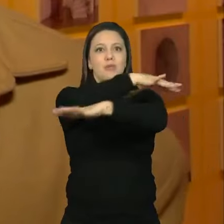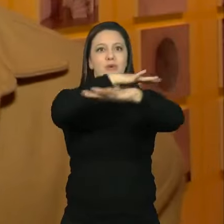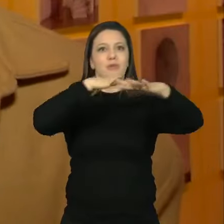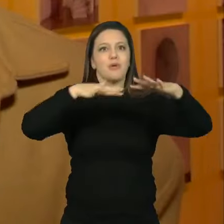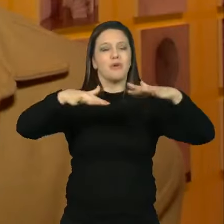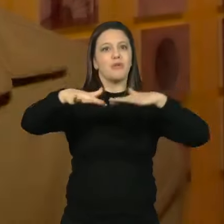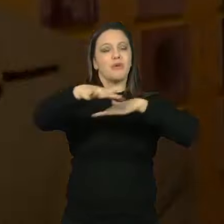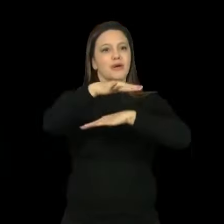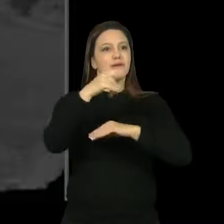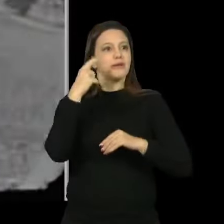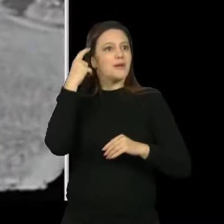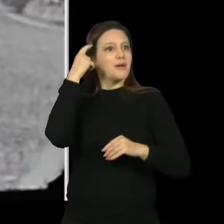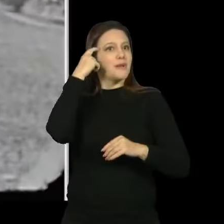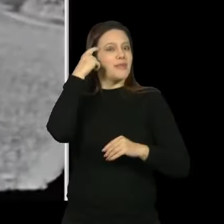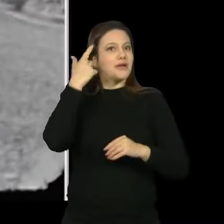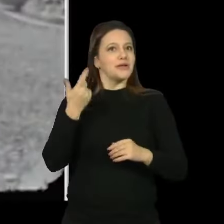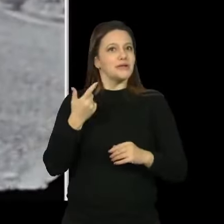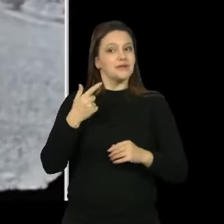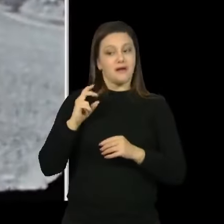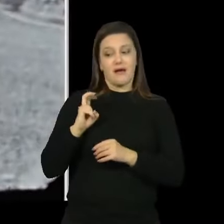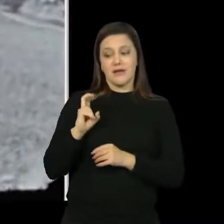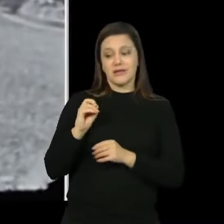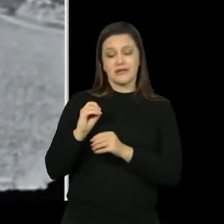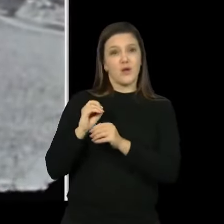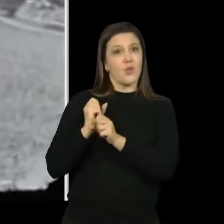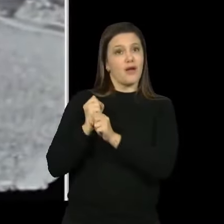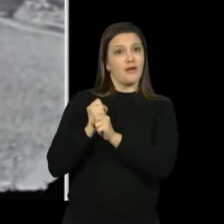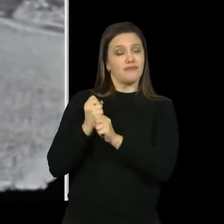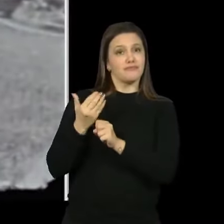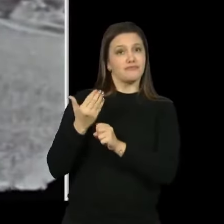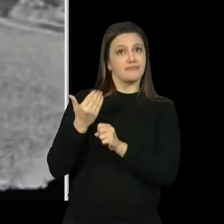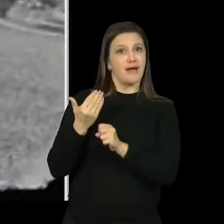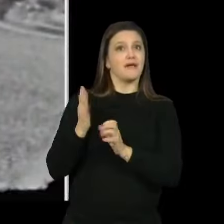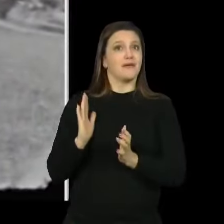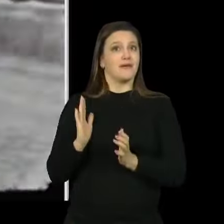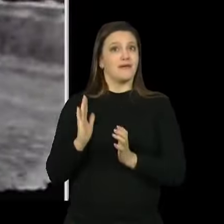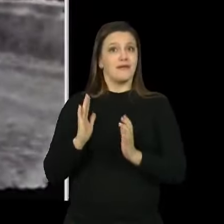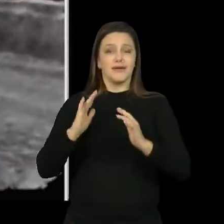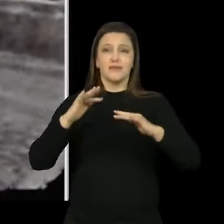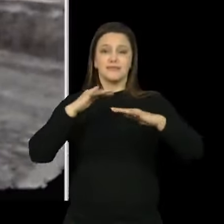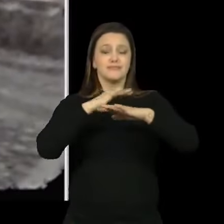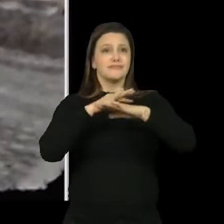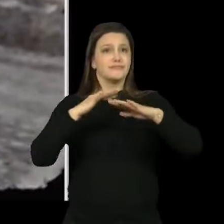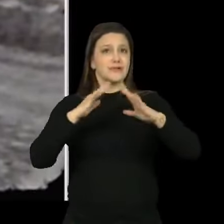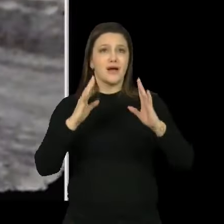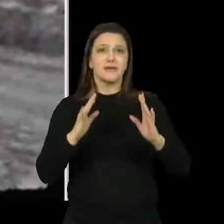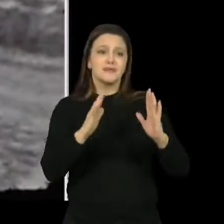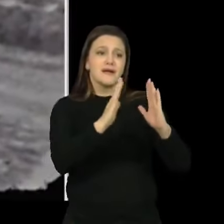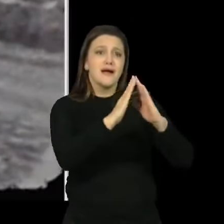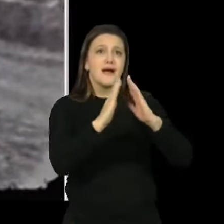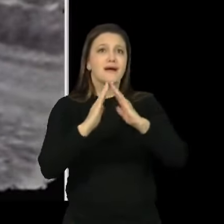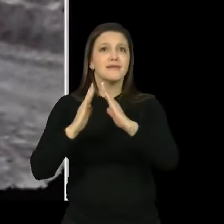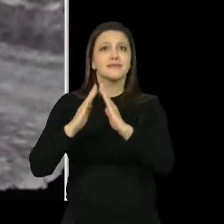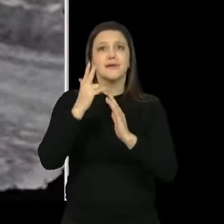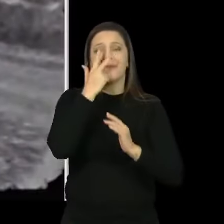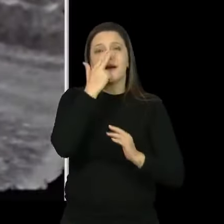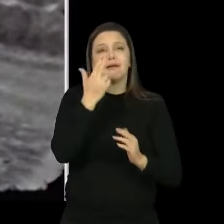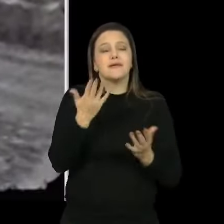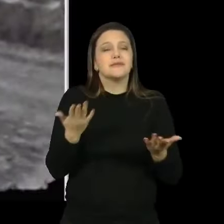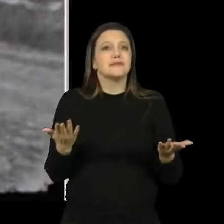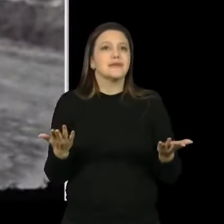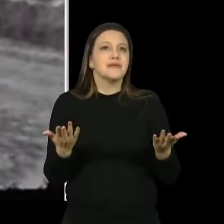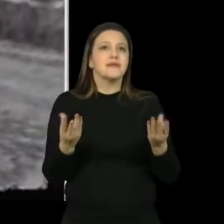ao mesmo tempo, se você pensar aquilo nos anos 50, em que a cidade era quase completamente ainda de casas, isso era como se fosse realmente, assim,